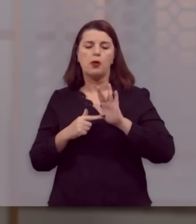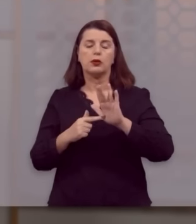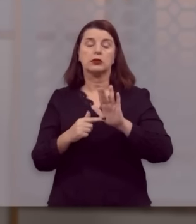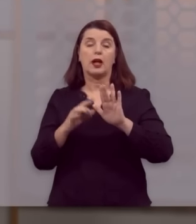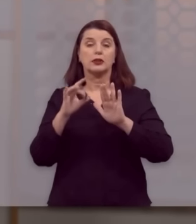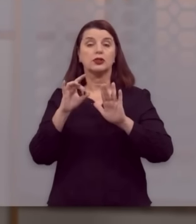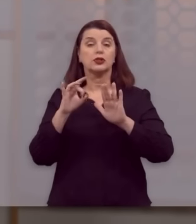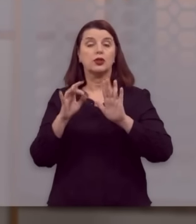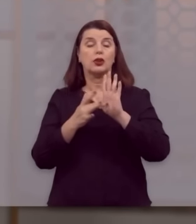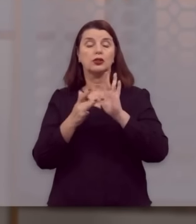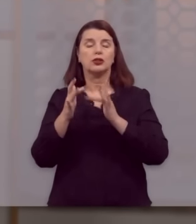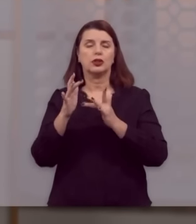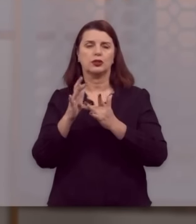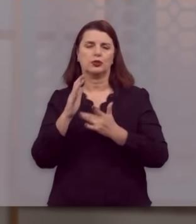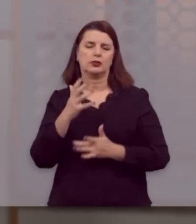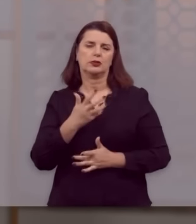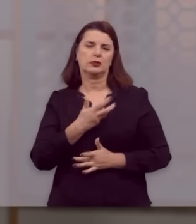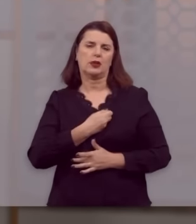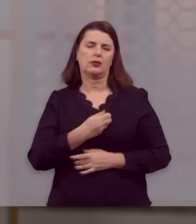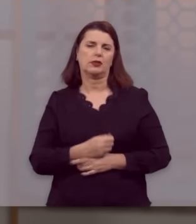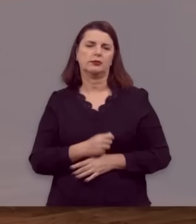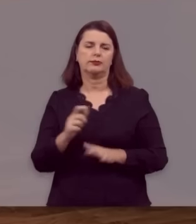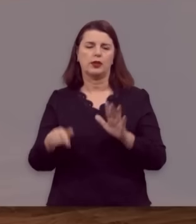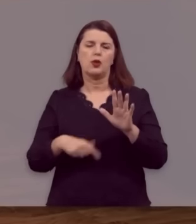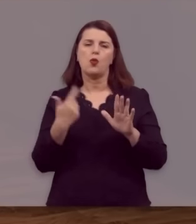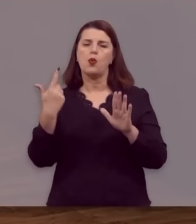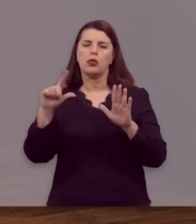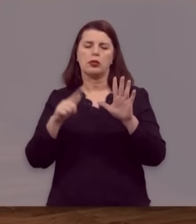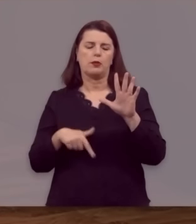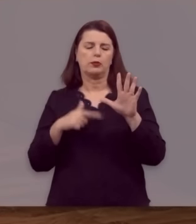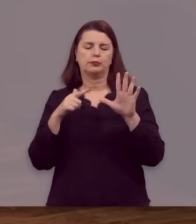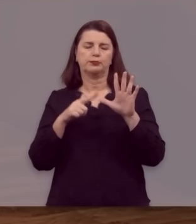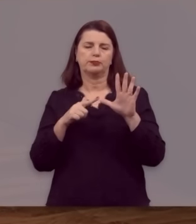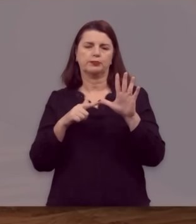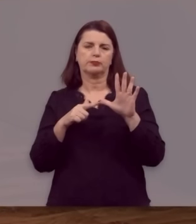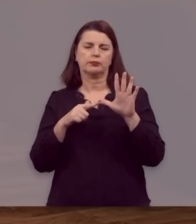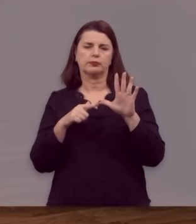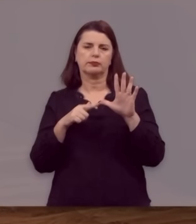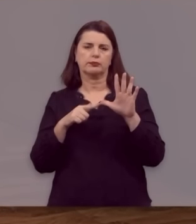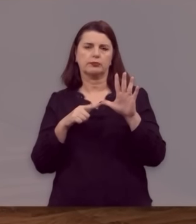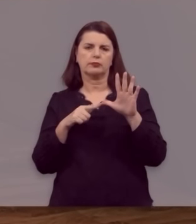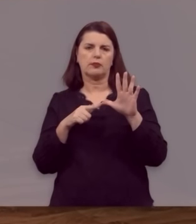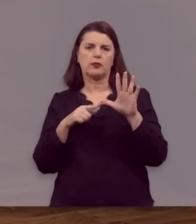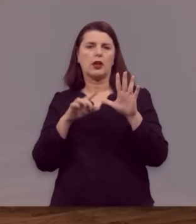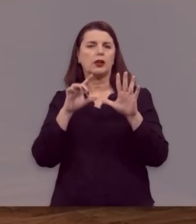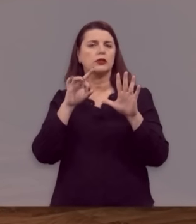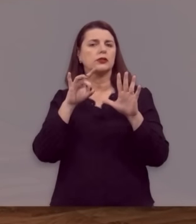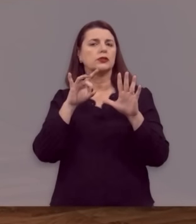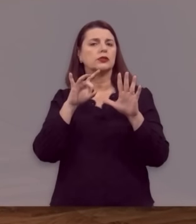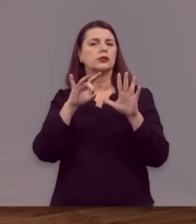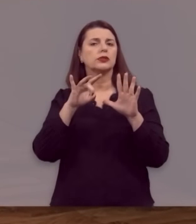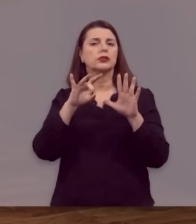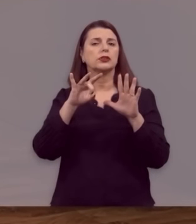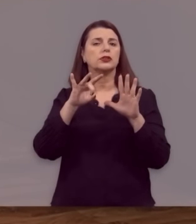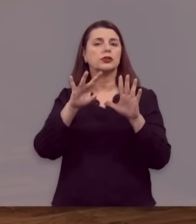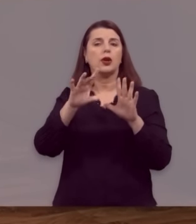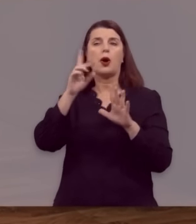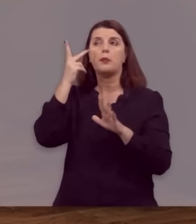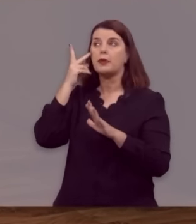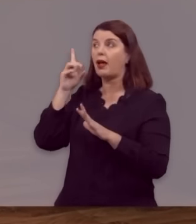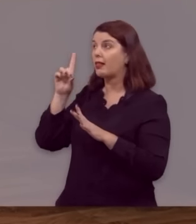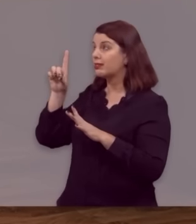que só Jesus salva. Mas finalmente, o quinto pilar, só lhe deu glória,